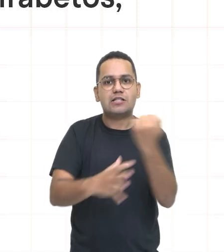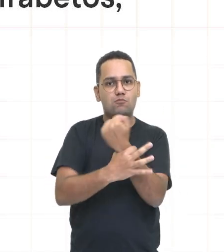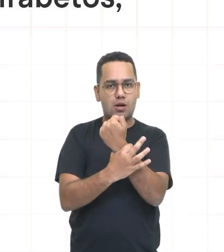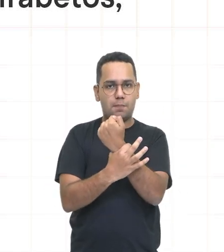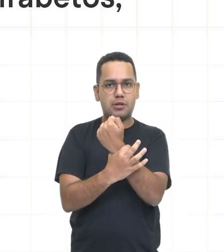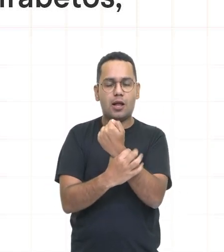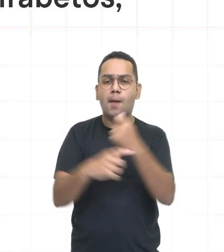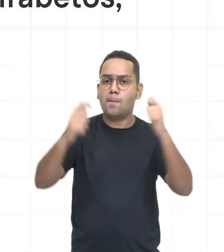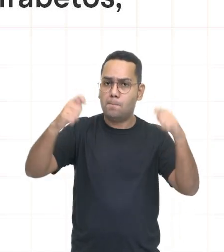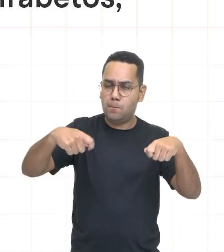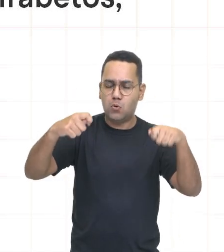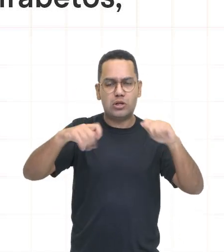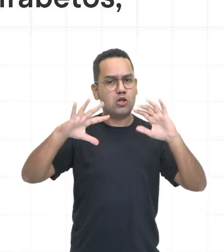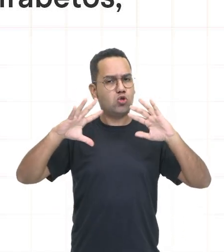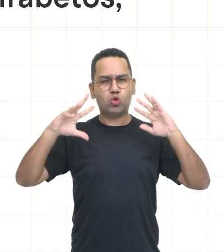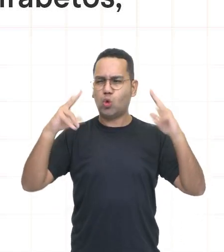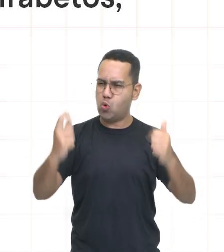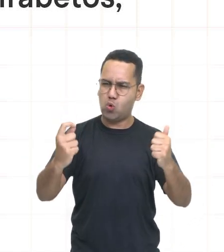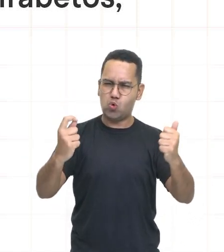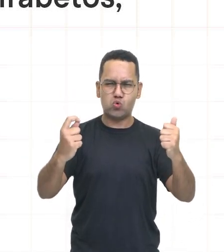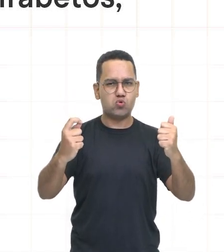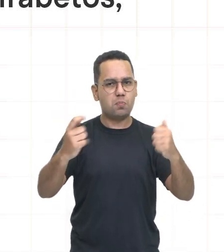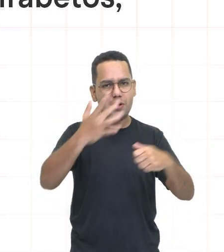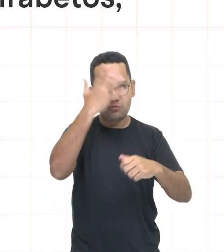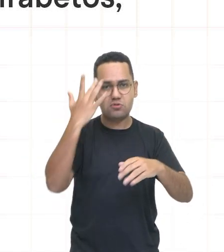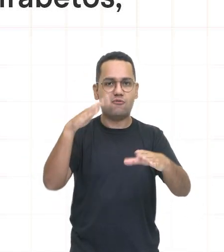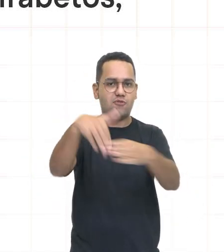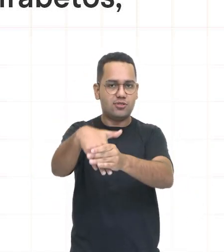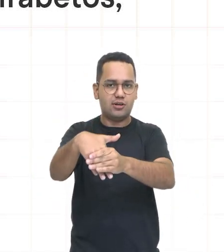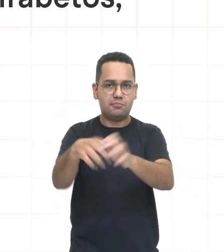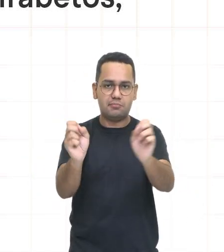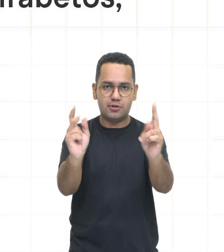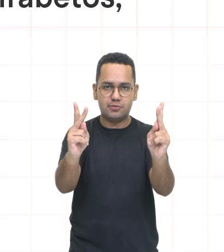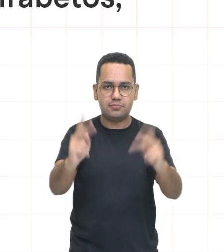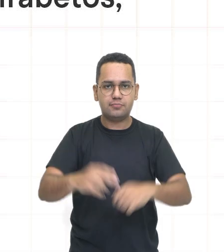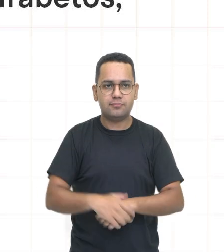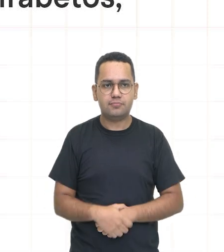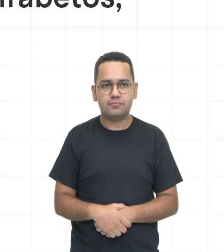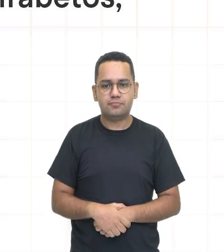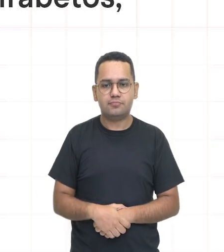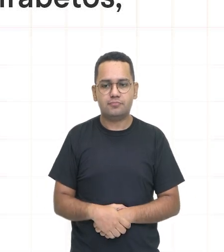partir de então os analfabetos tinham direito ao processo democrático.